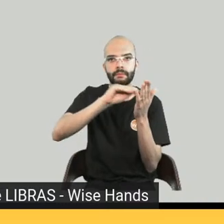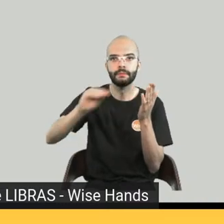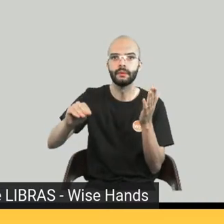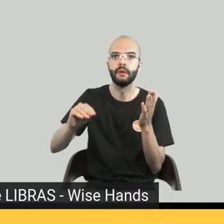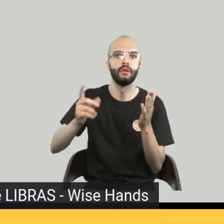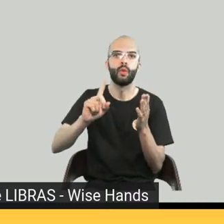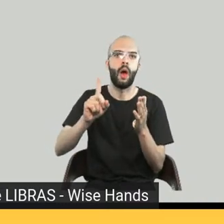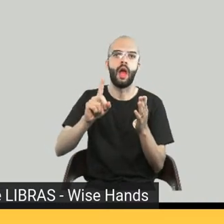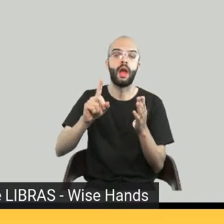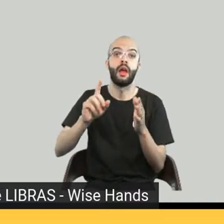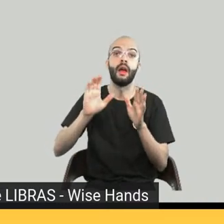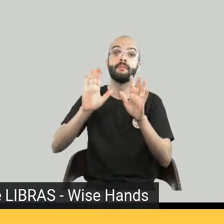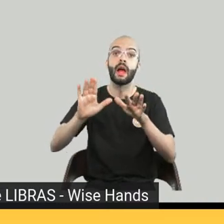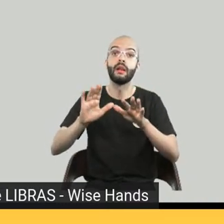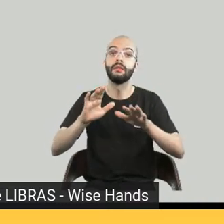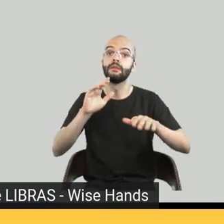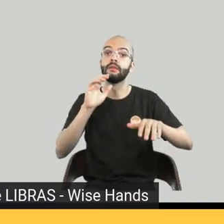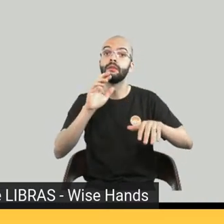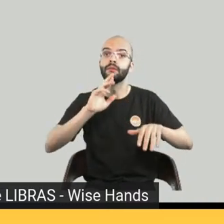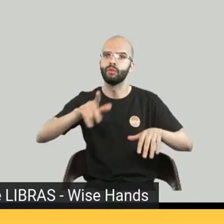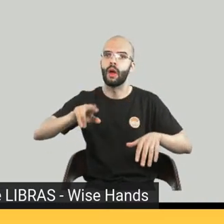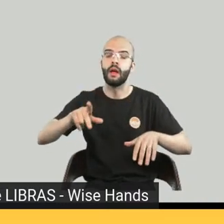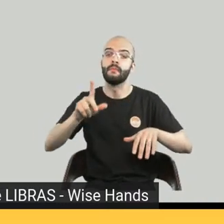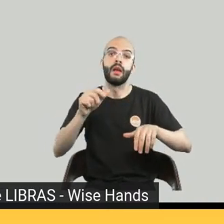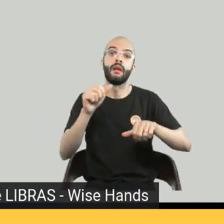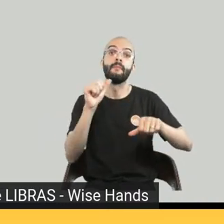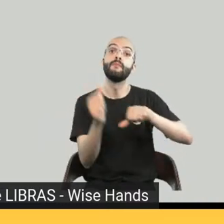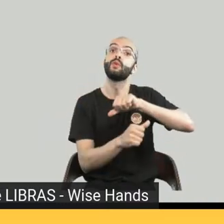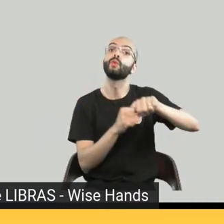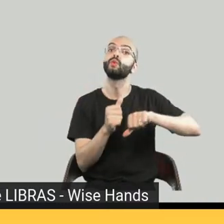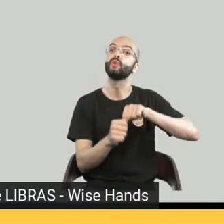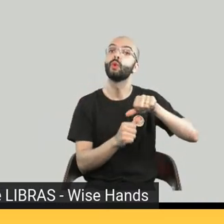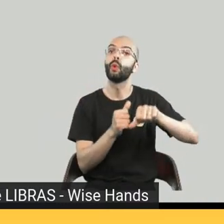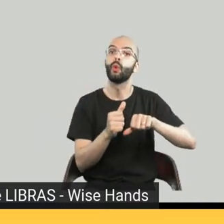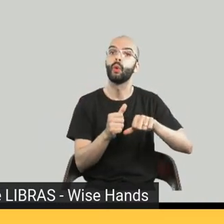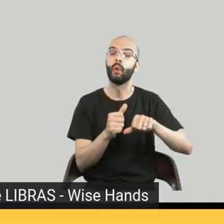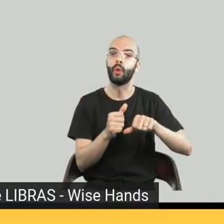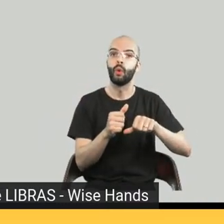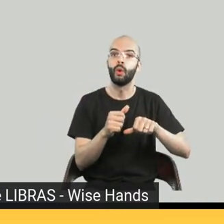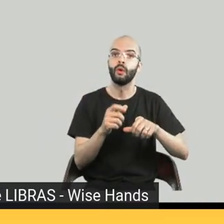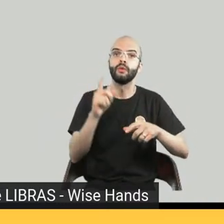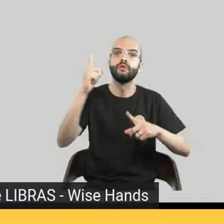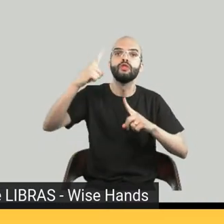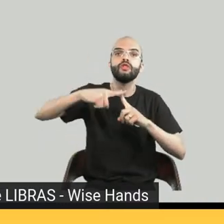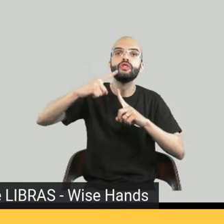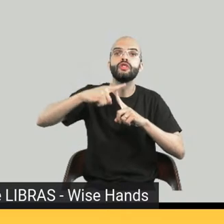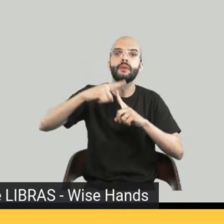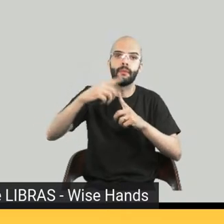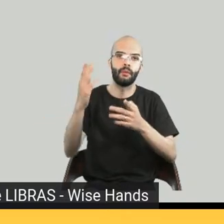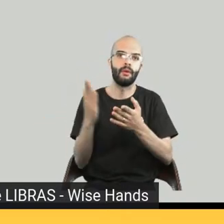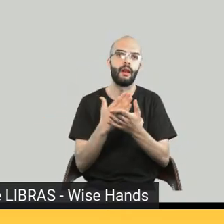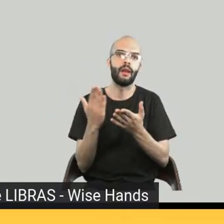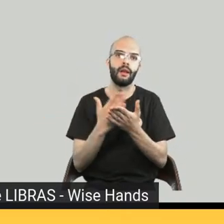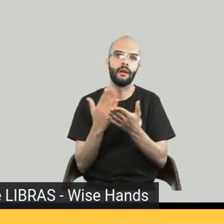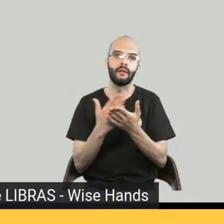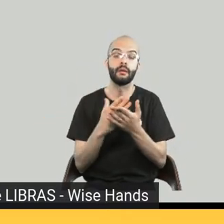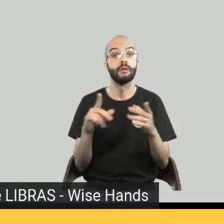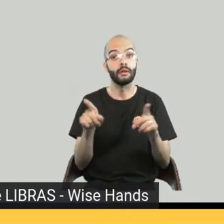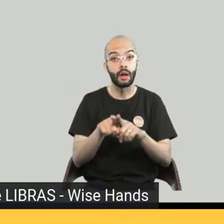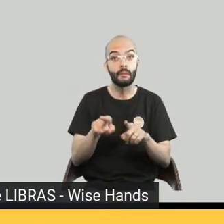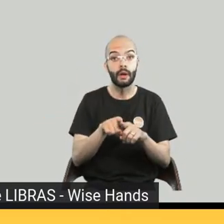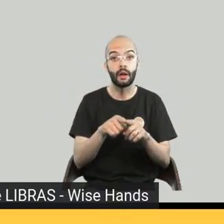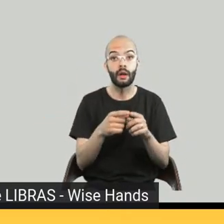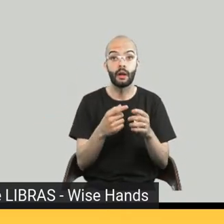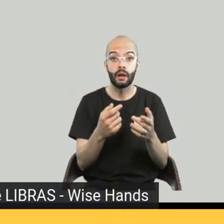Mas, principalmente, tinha uma incerteza também em relação à parte comercial e muito medo de que o livro impresso fosse seguir o